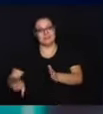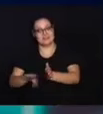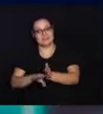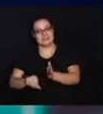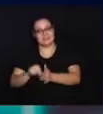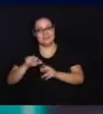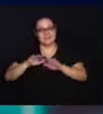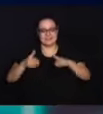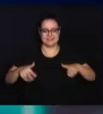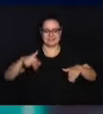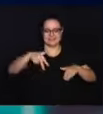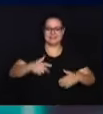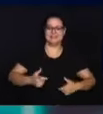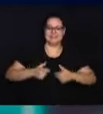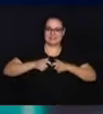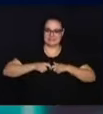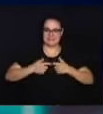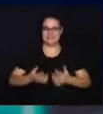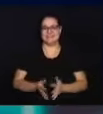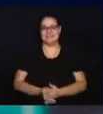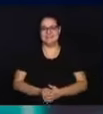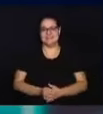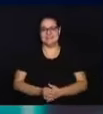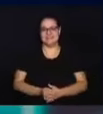você chega em primeiro e recebe a sua medalha.